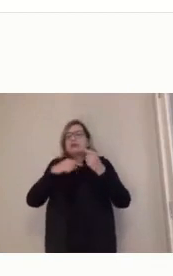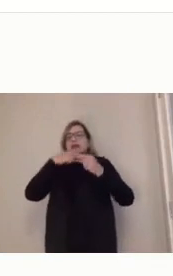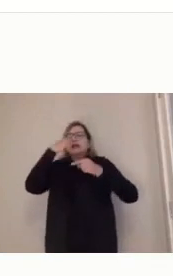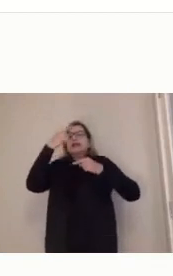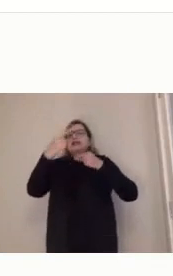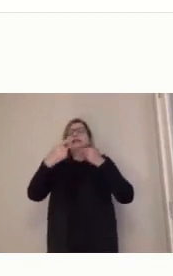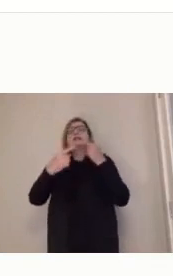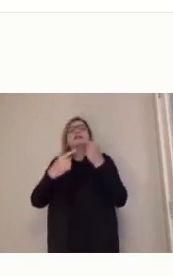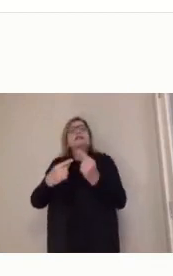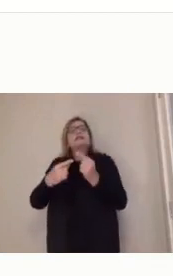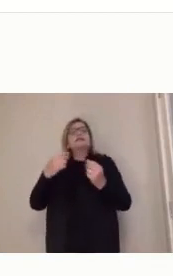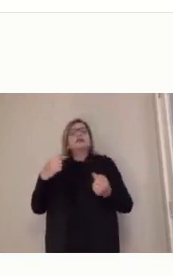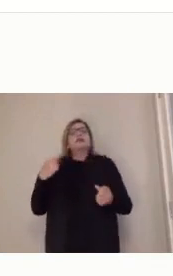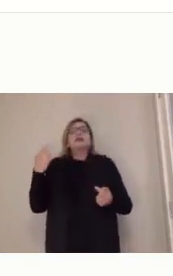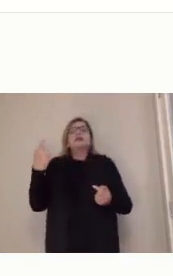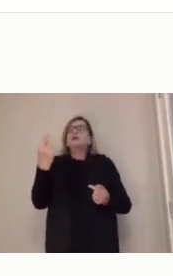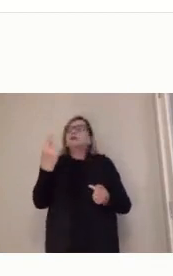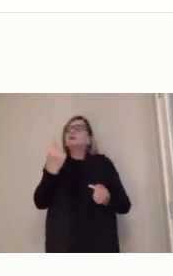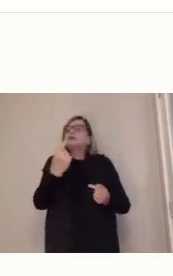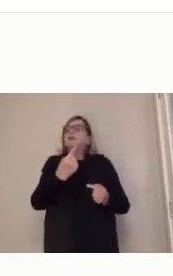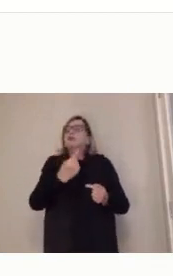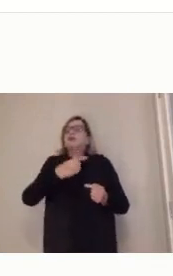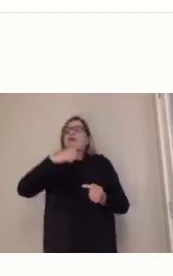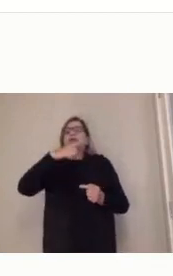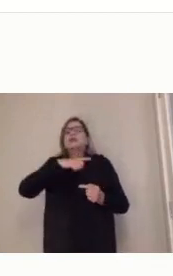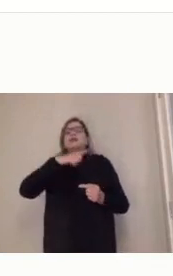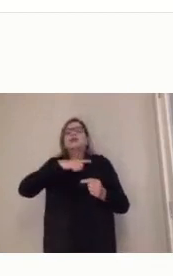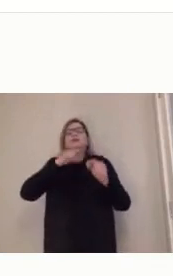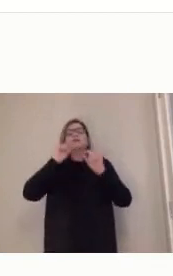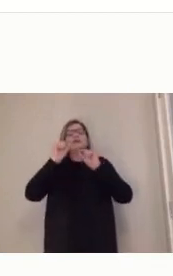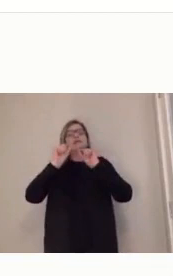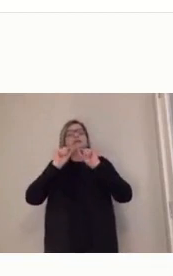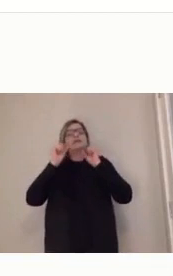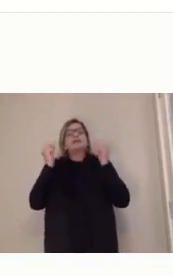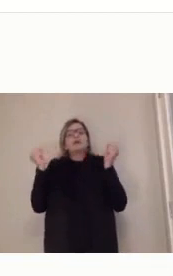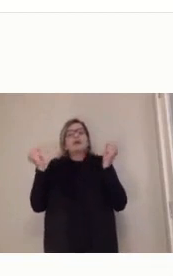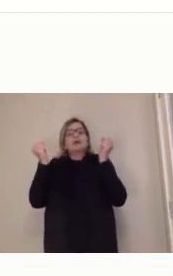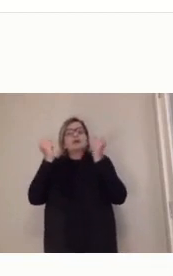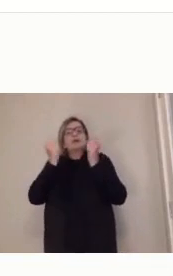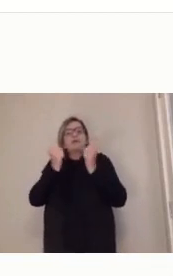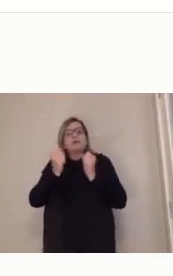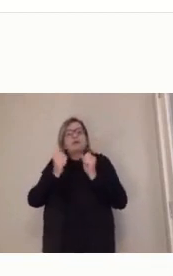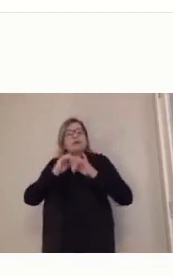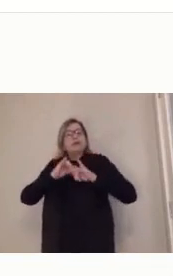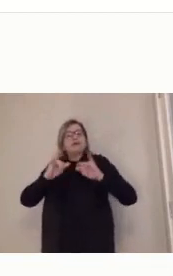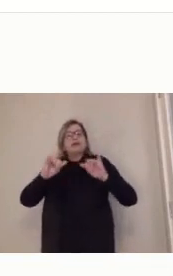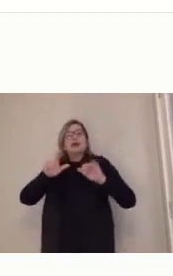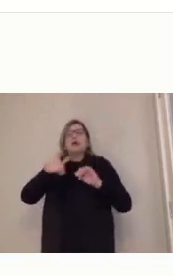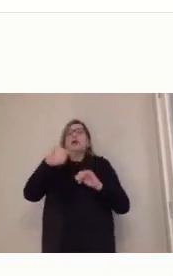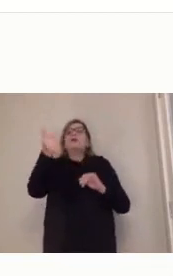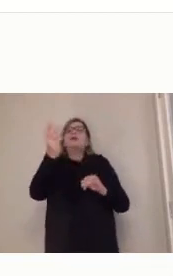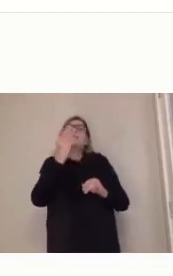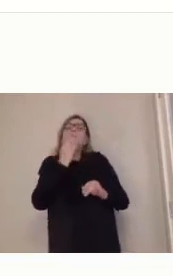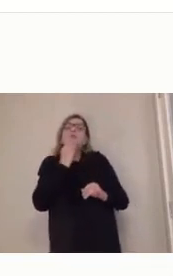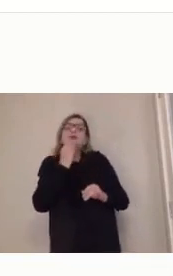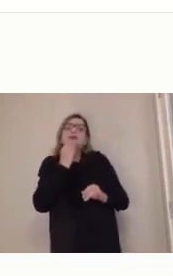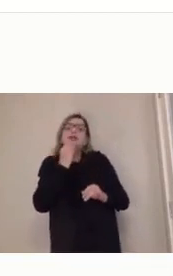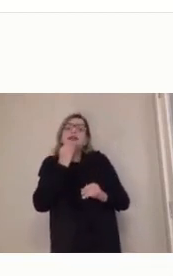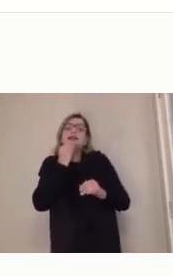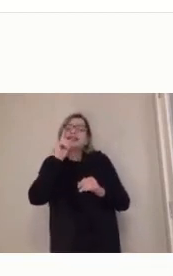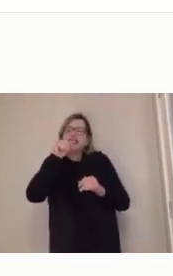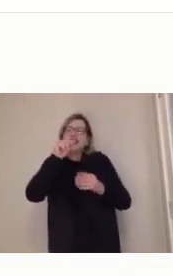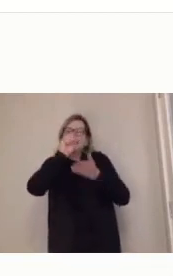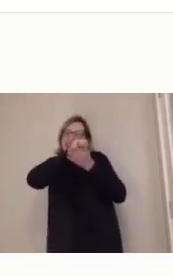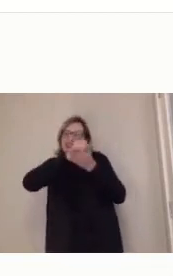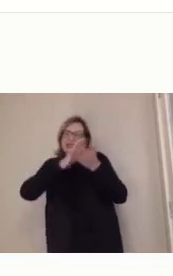também tem o que a gente chama, né, de uma segunda oportunidade, que a gente chama de atividade complementar, que vocês vão